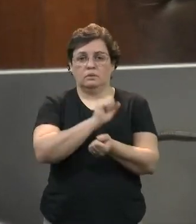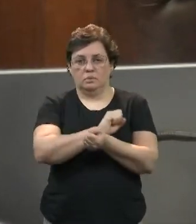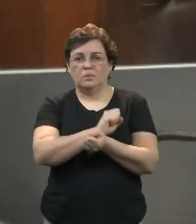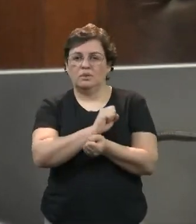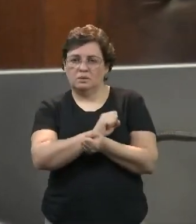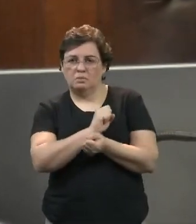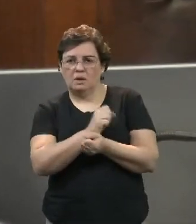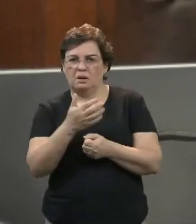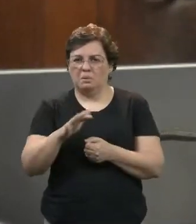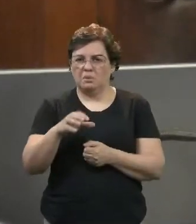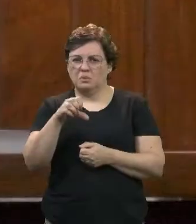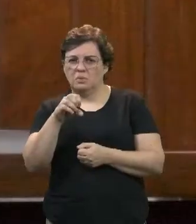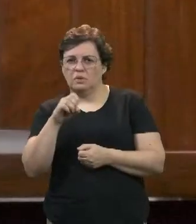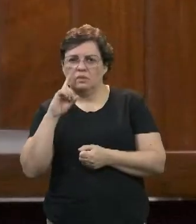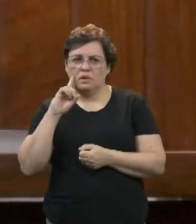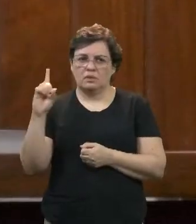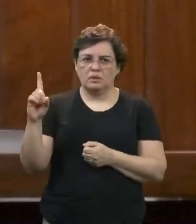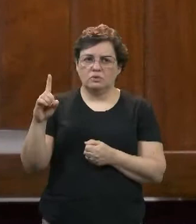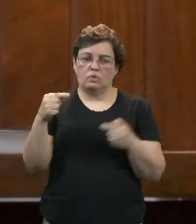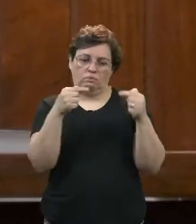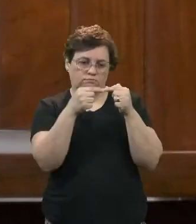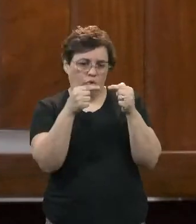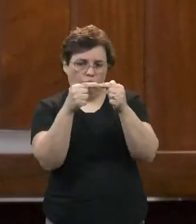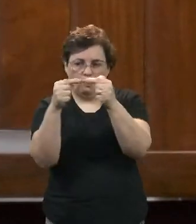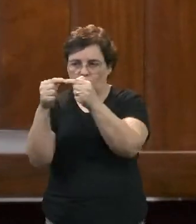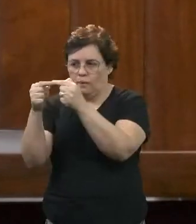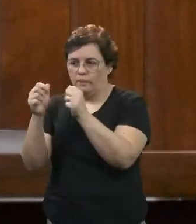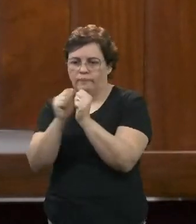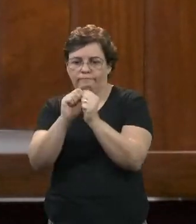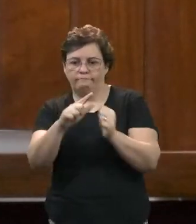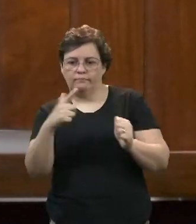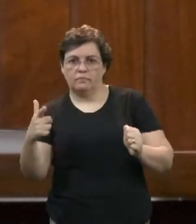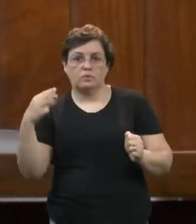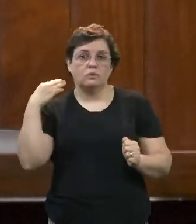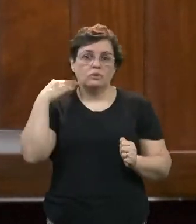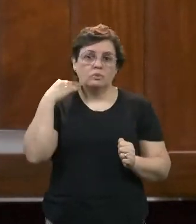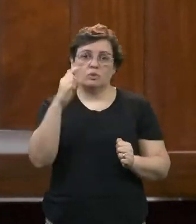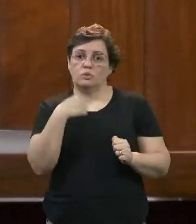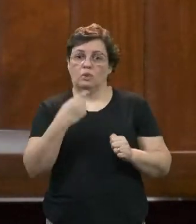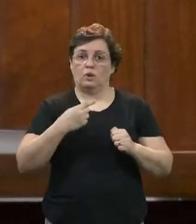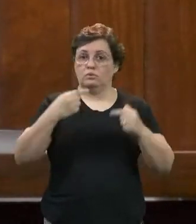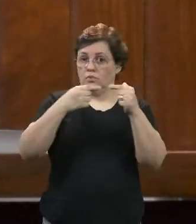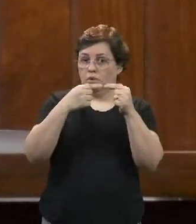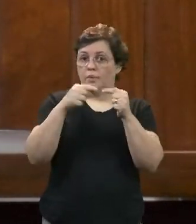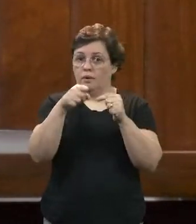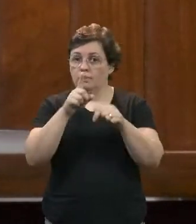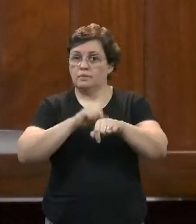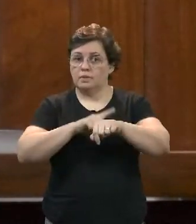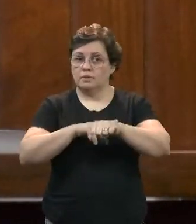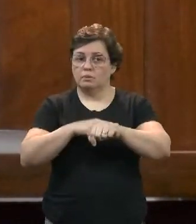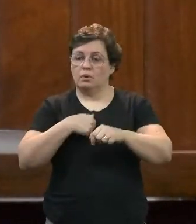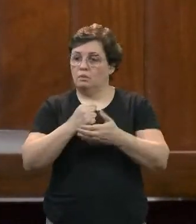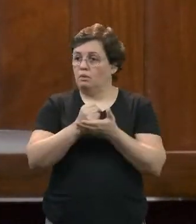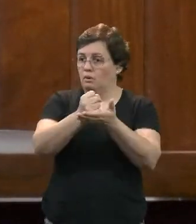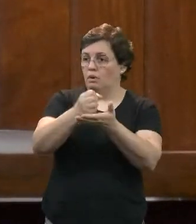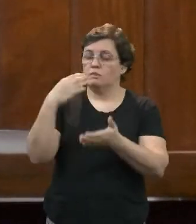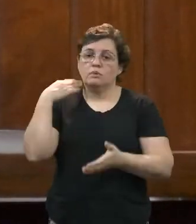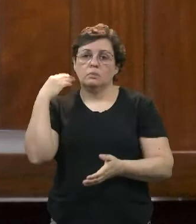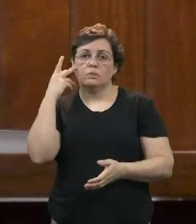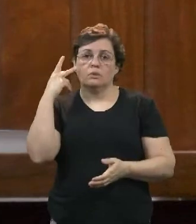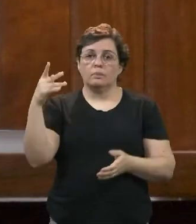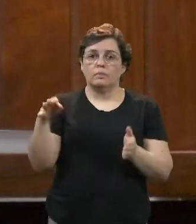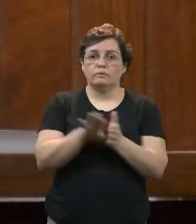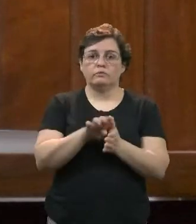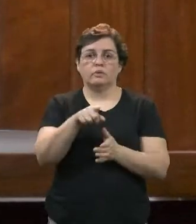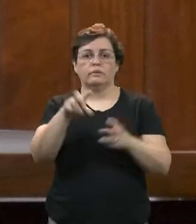nesse período de três meses. Isso, alinhado aos parceiros, ao mercado, gente tratar desse prazo aí de 90 dias, se for o caso. Levo para o banco para a gente poder retomar com esse